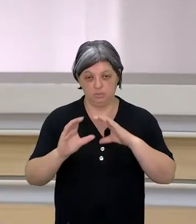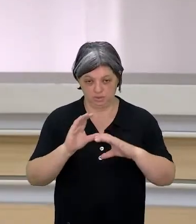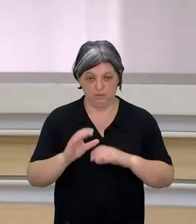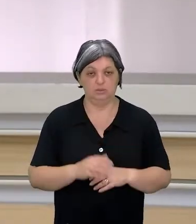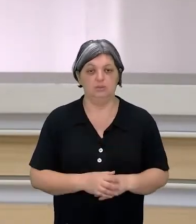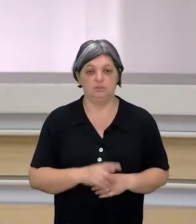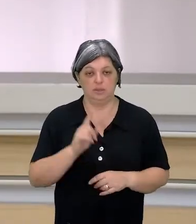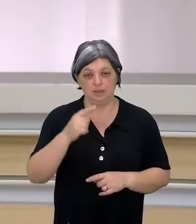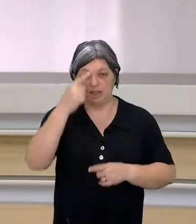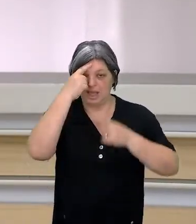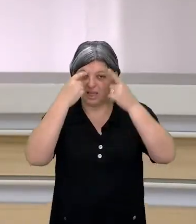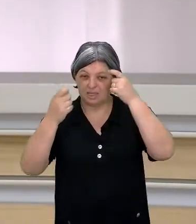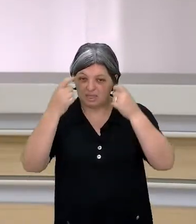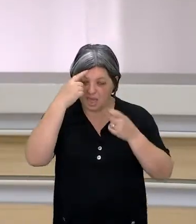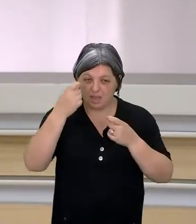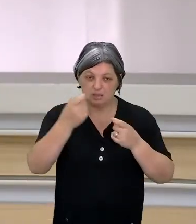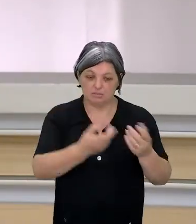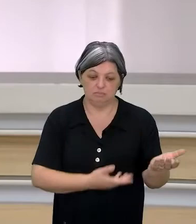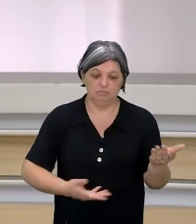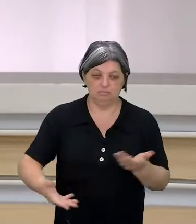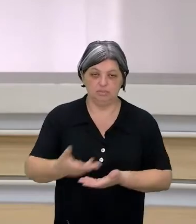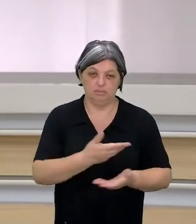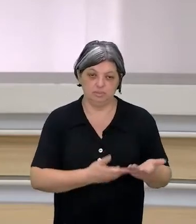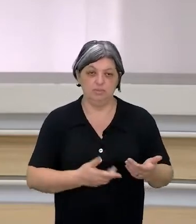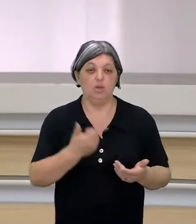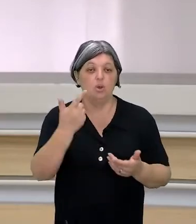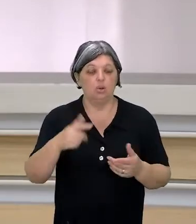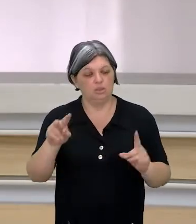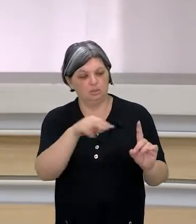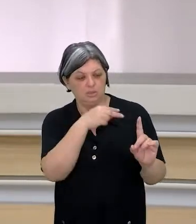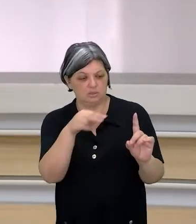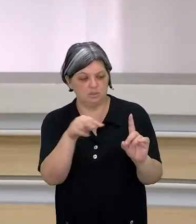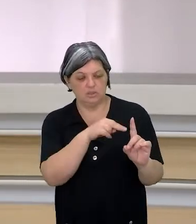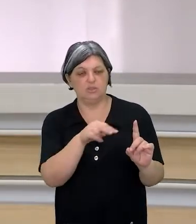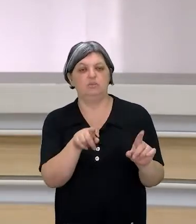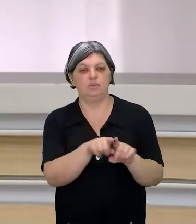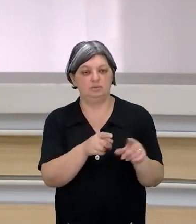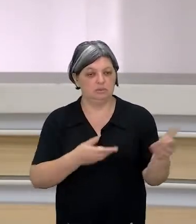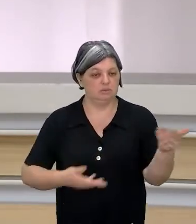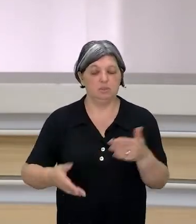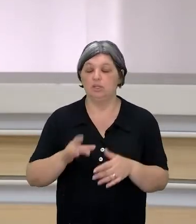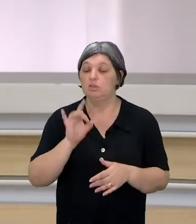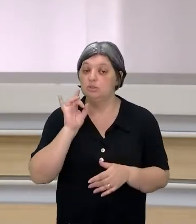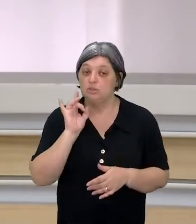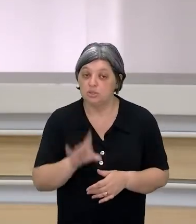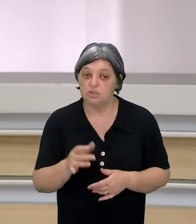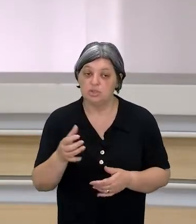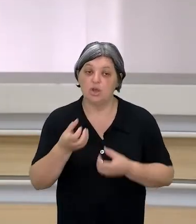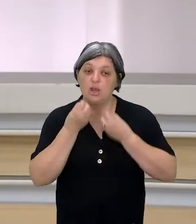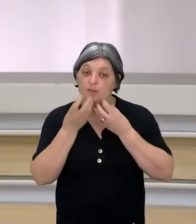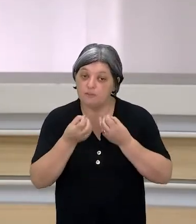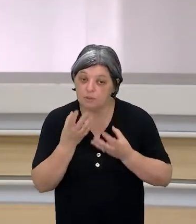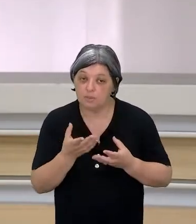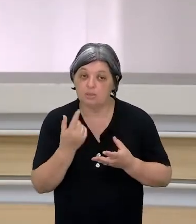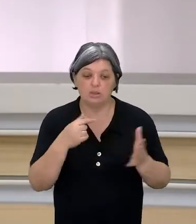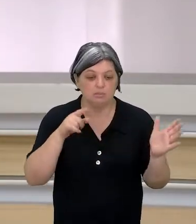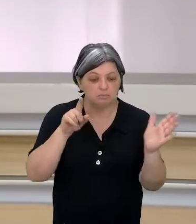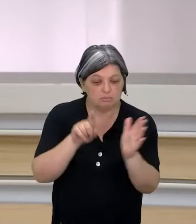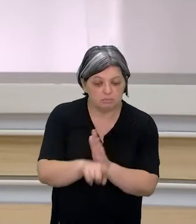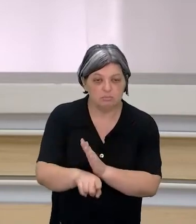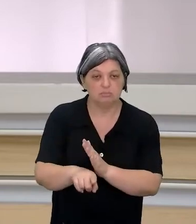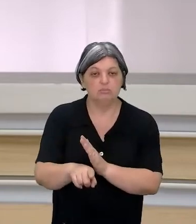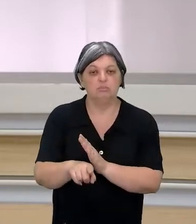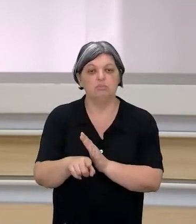estou trocando ideias, eu estou trazendo outras perspectivas. Eu não estou só informando, eu estou te questionando, eu estou te perguntando,